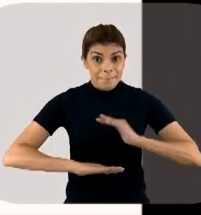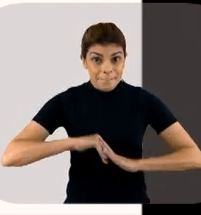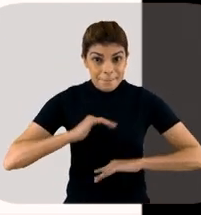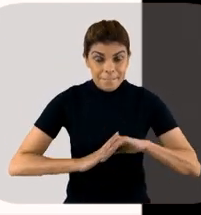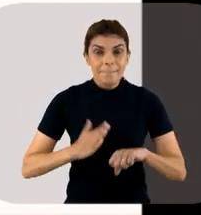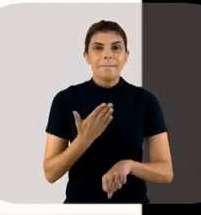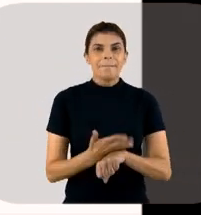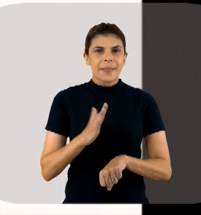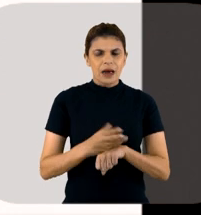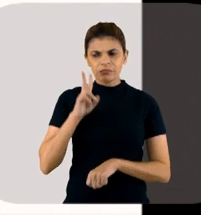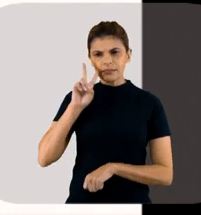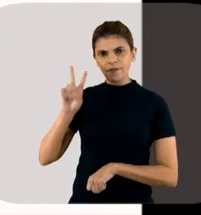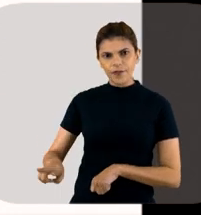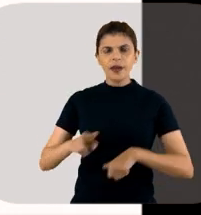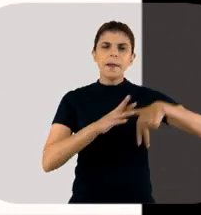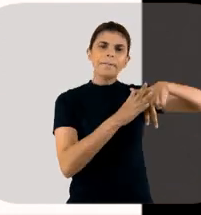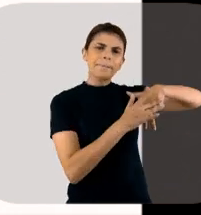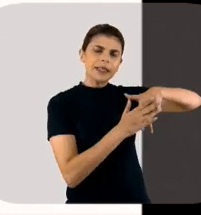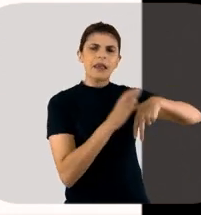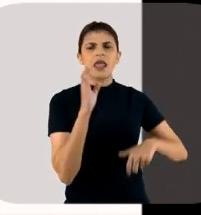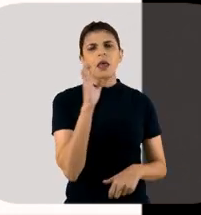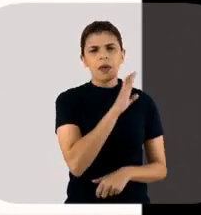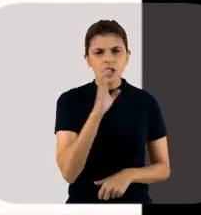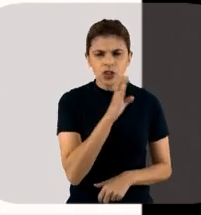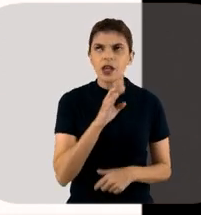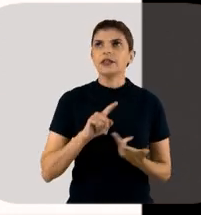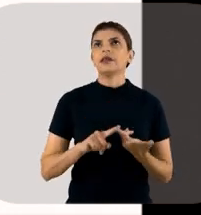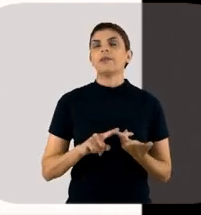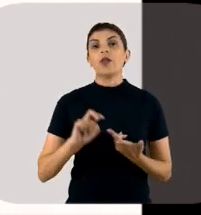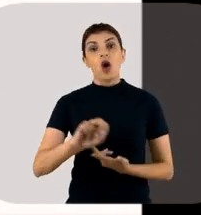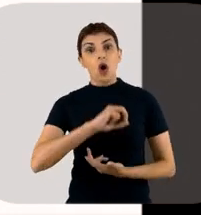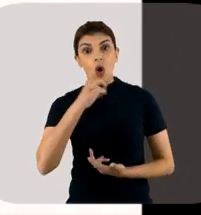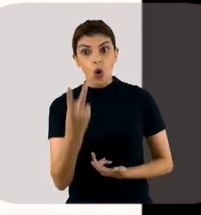a gente admite um paciente na emergência